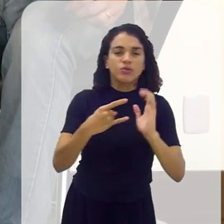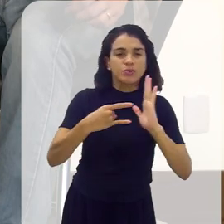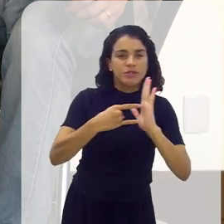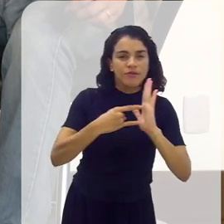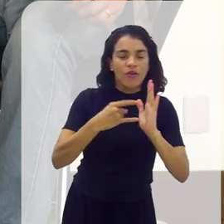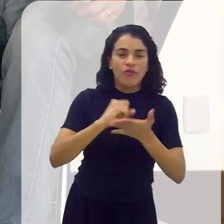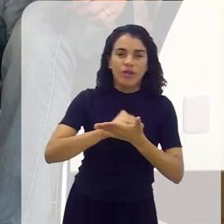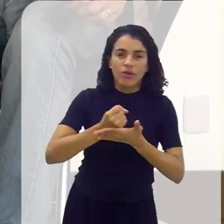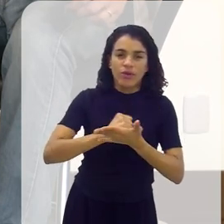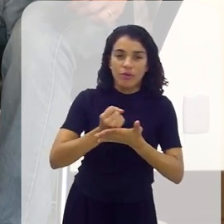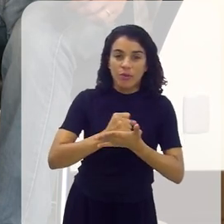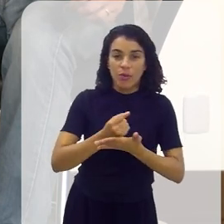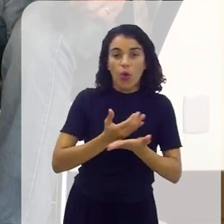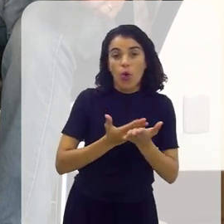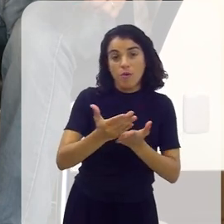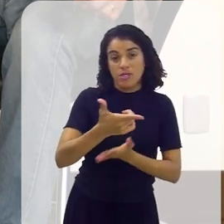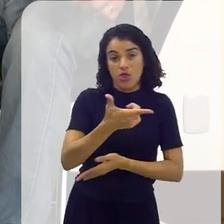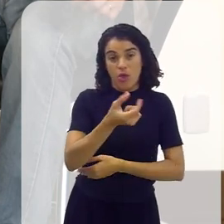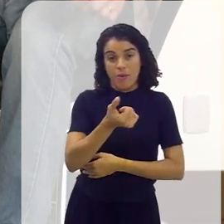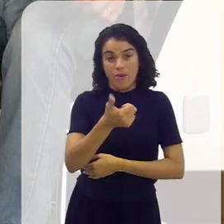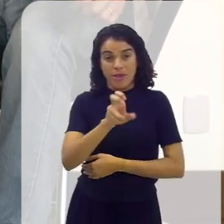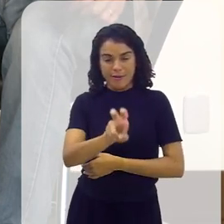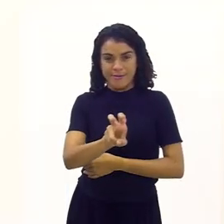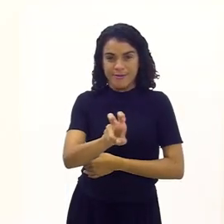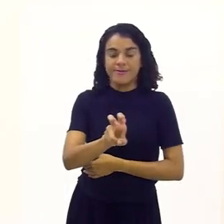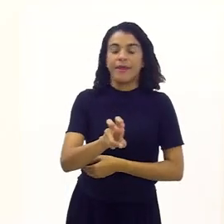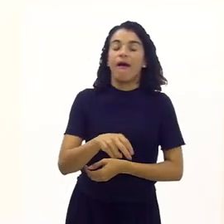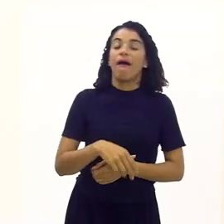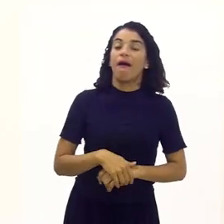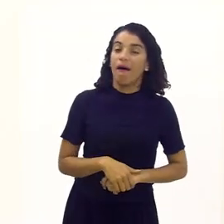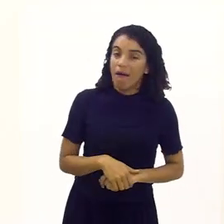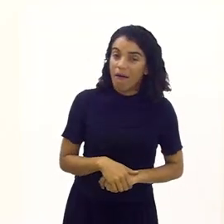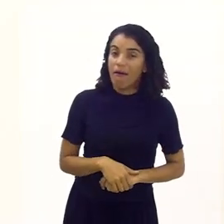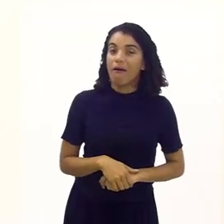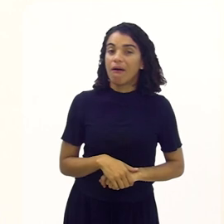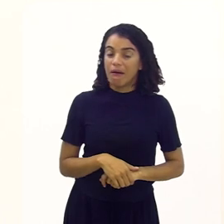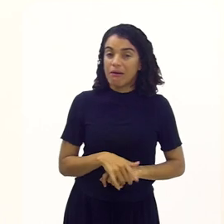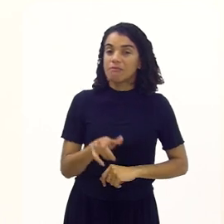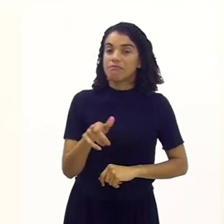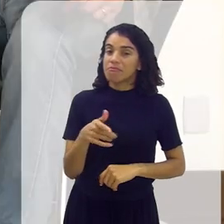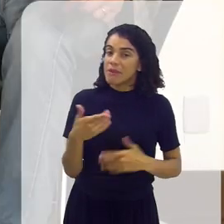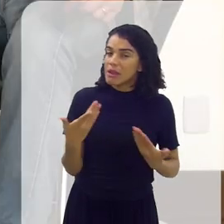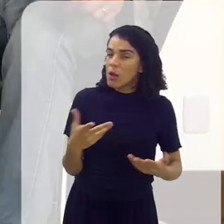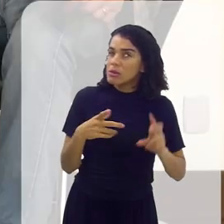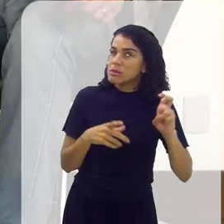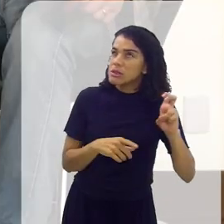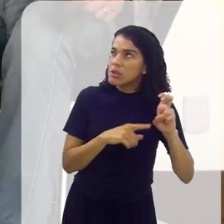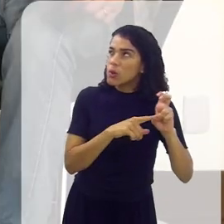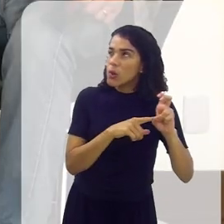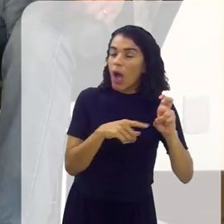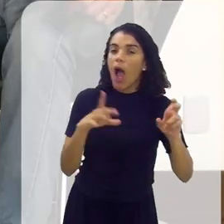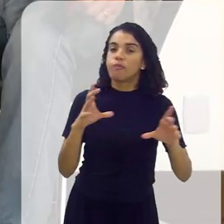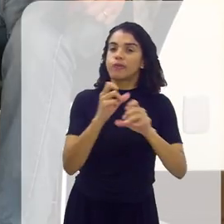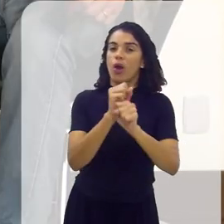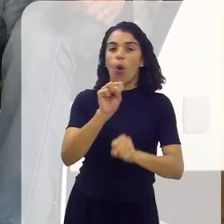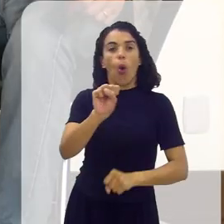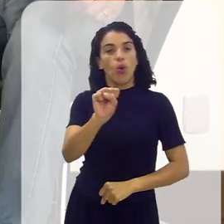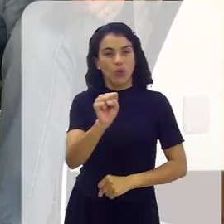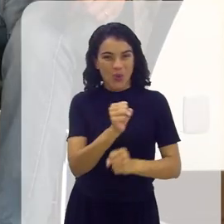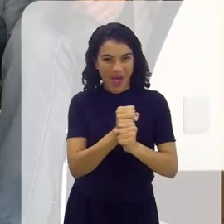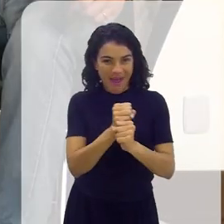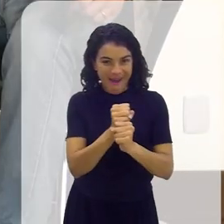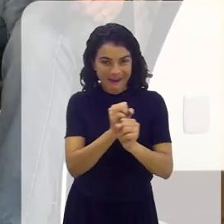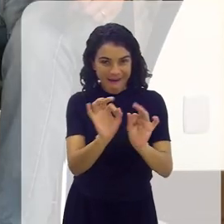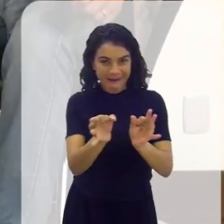jogos? Estou desde 2015. 2015. Então, nós temos cinco, oito anos.